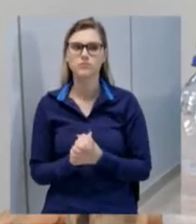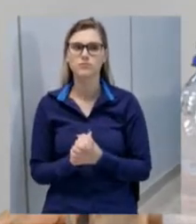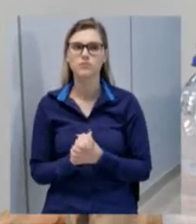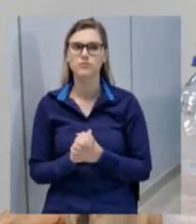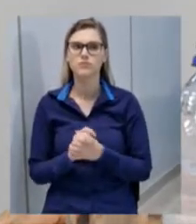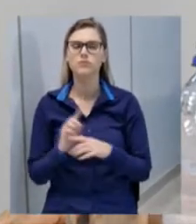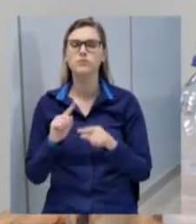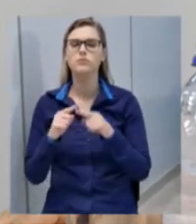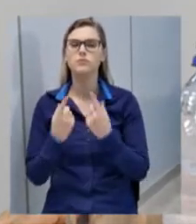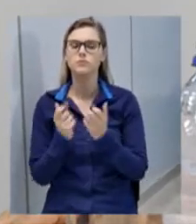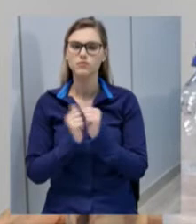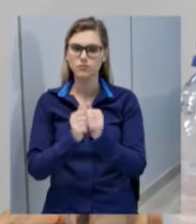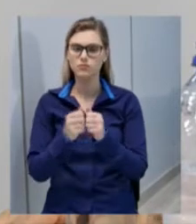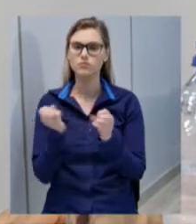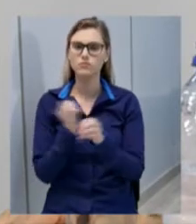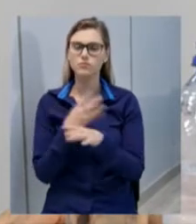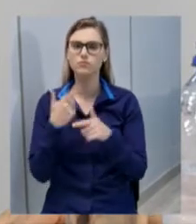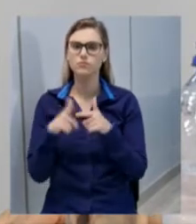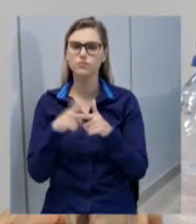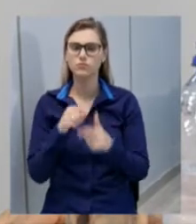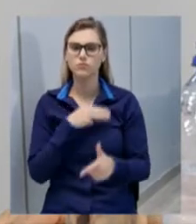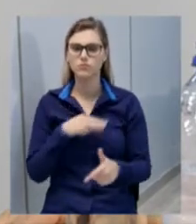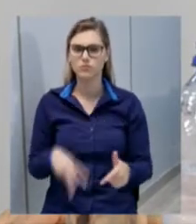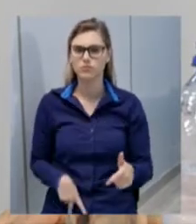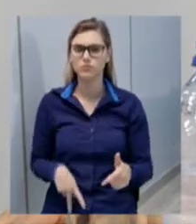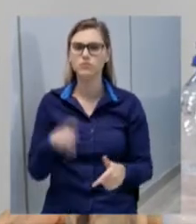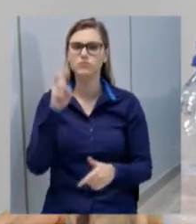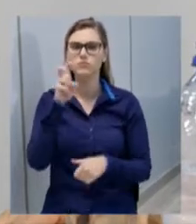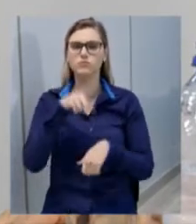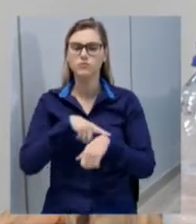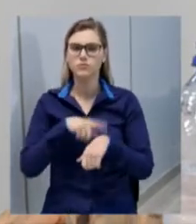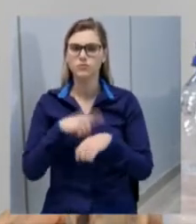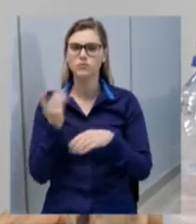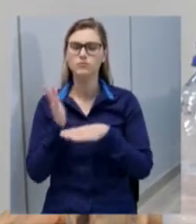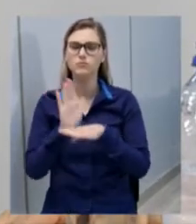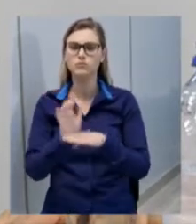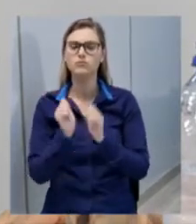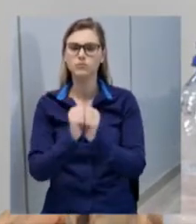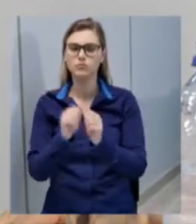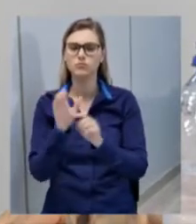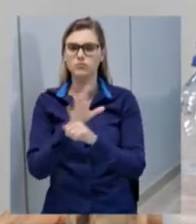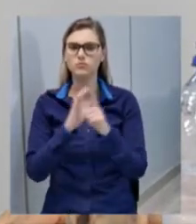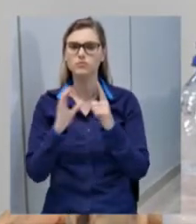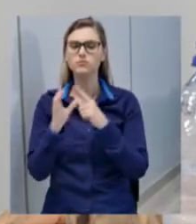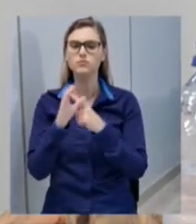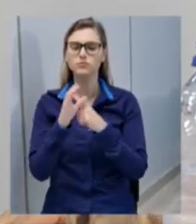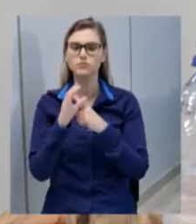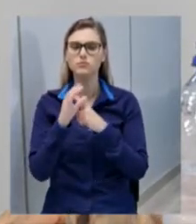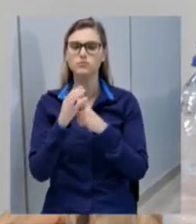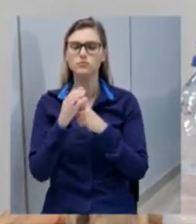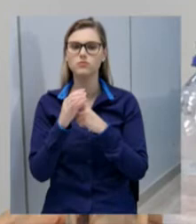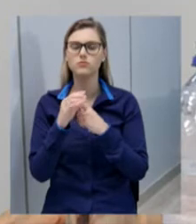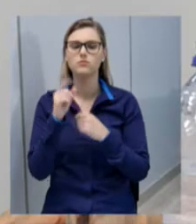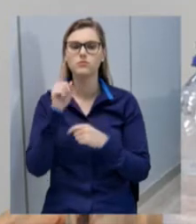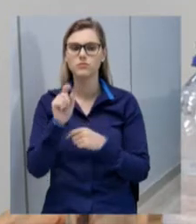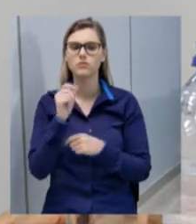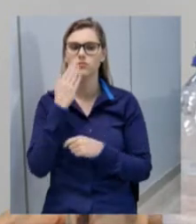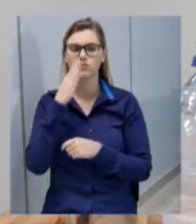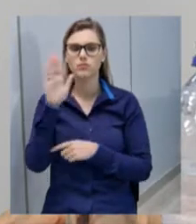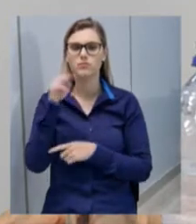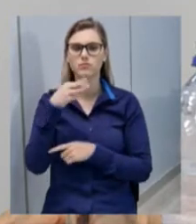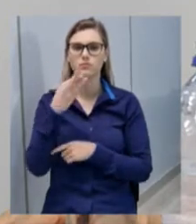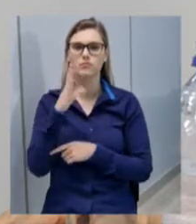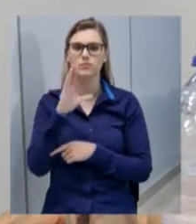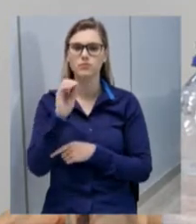junto com o Ministério Público amanhã, às cinco horas, estaremos lá junto com a comunidade para que o doutor Marcos nos oriente e que a gente possa